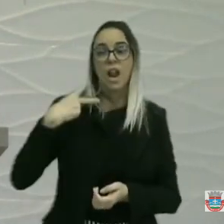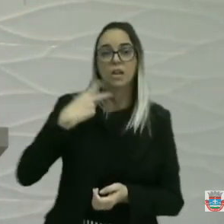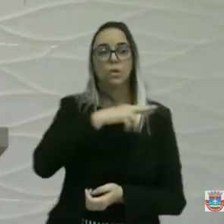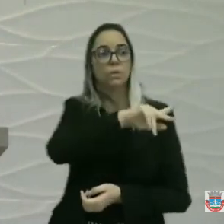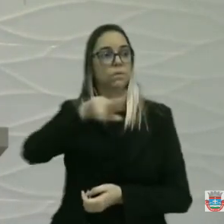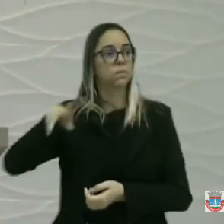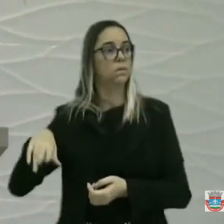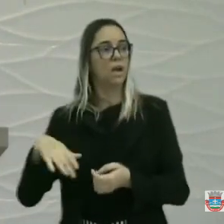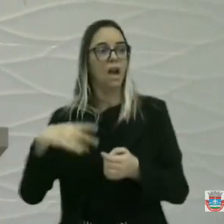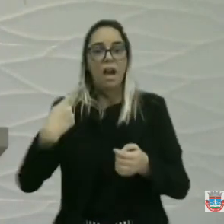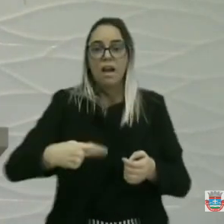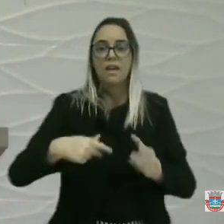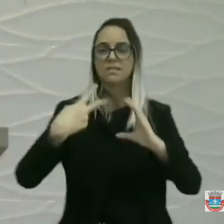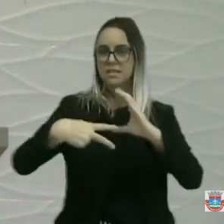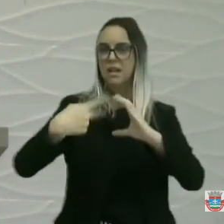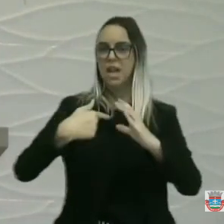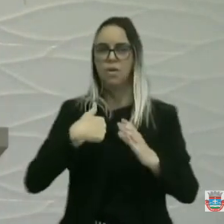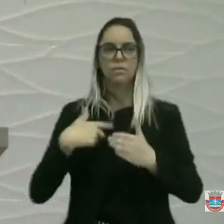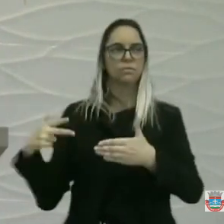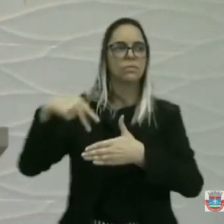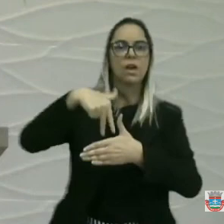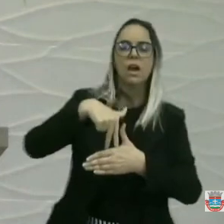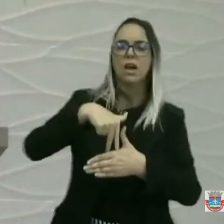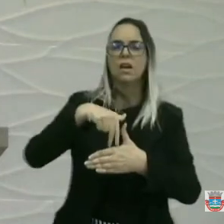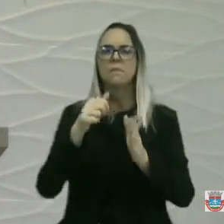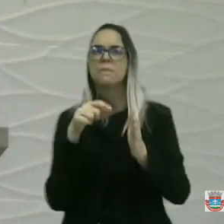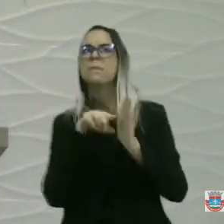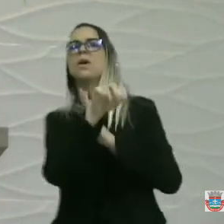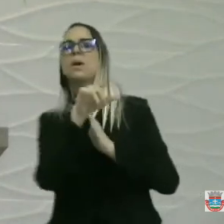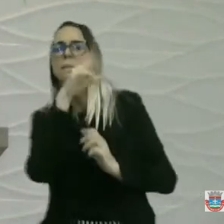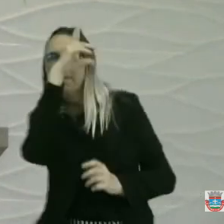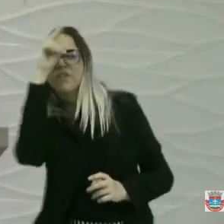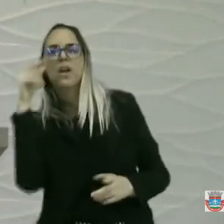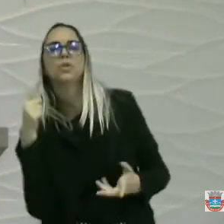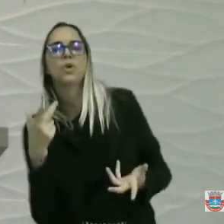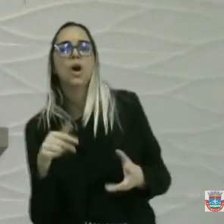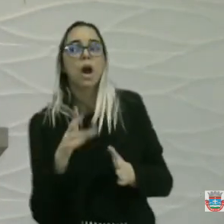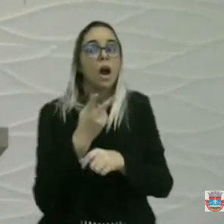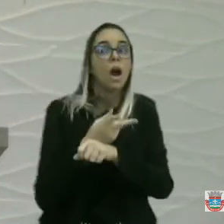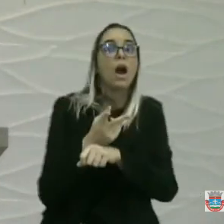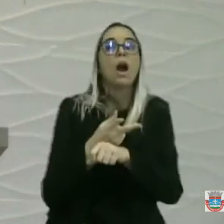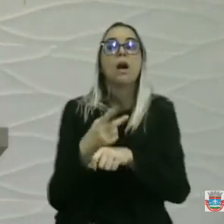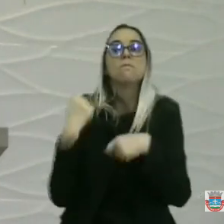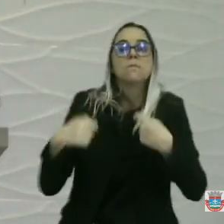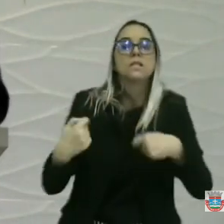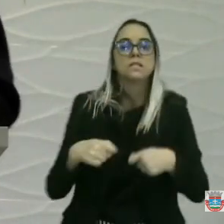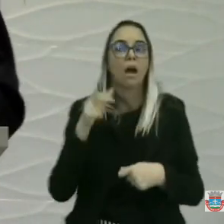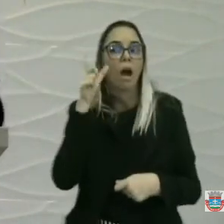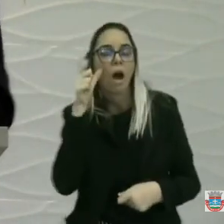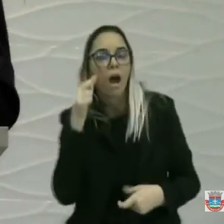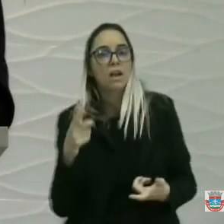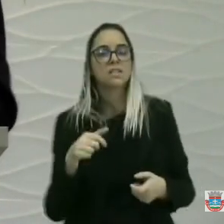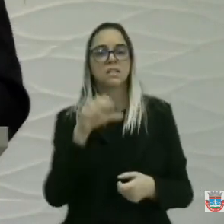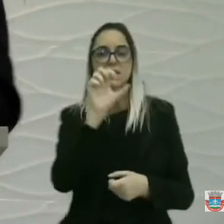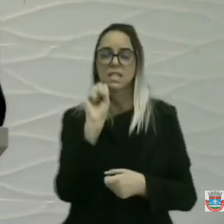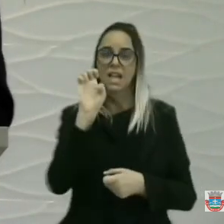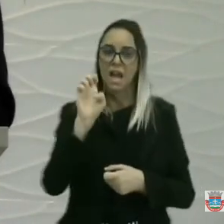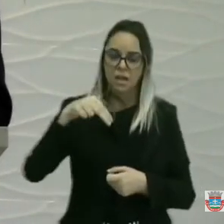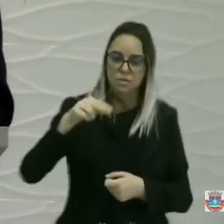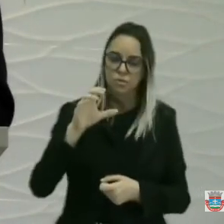E eu dizia nessa tribuna. Prefeito. Procure fiscalizar o censo. Procure dar cobertura ao censo.